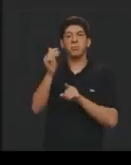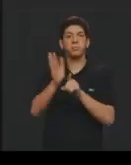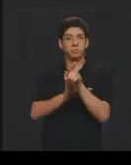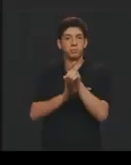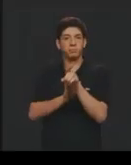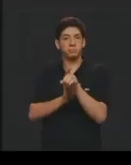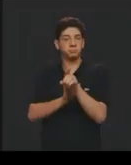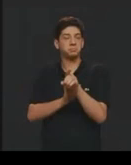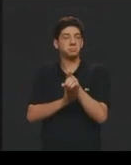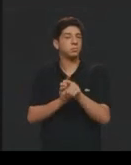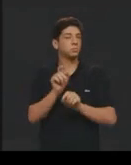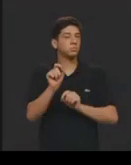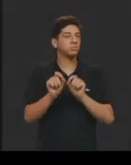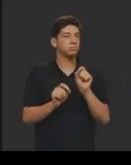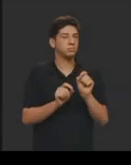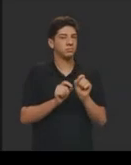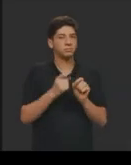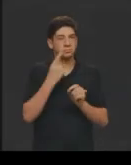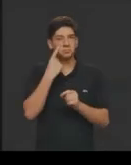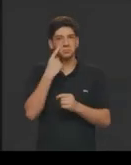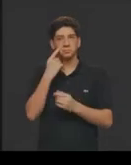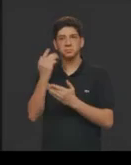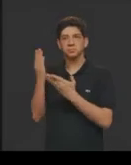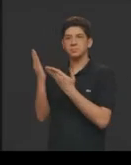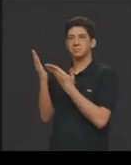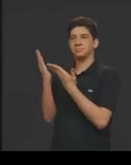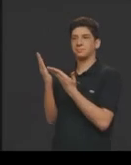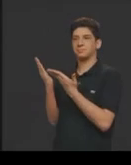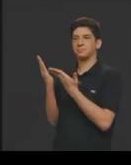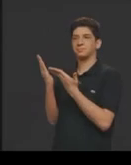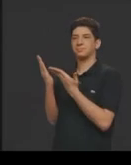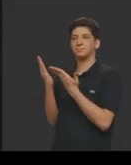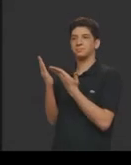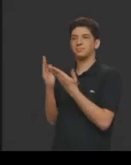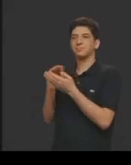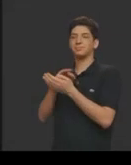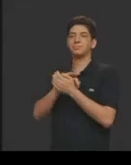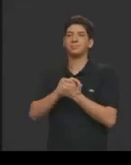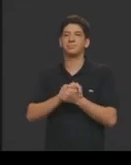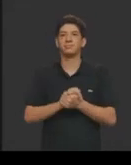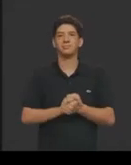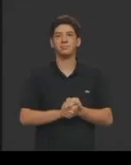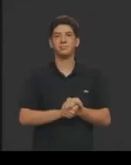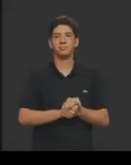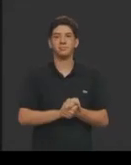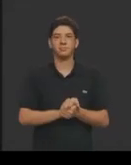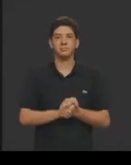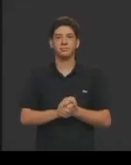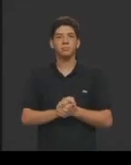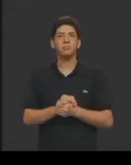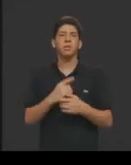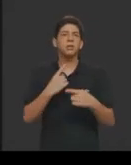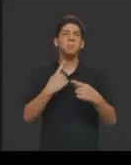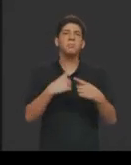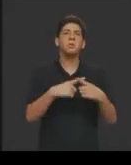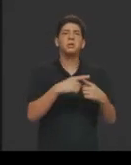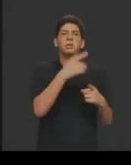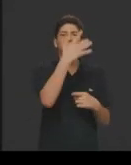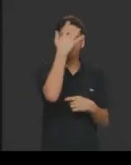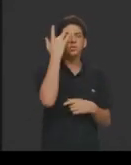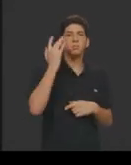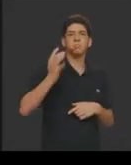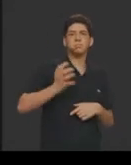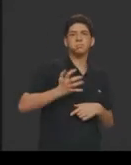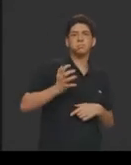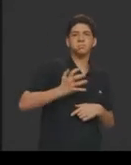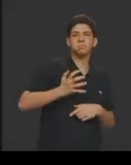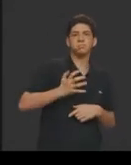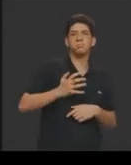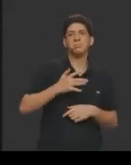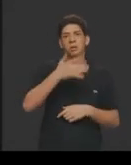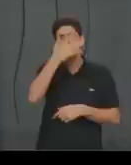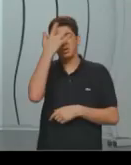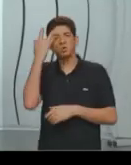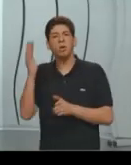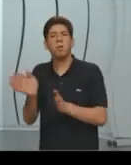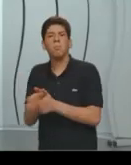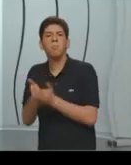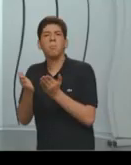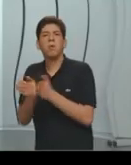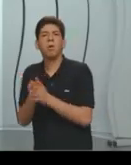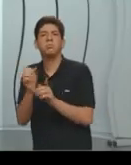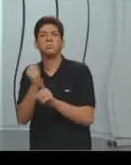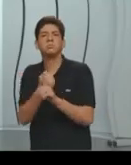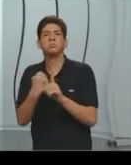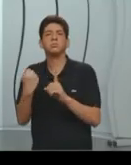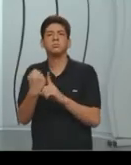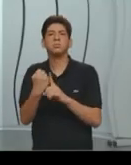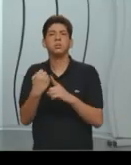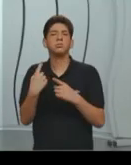vocês é a pergunta mais elementar que tem sobre o tema. Por que existem pessoas ricas e pessoas pobres na sociedade? Quando eu estou em